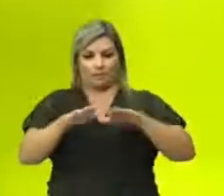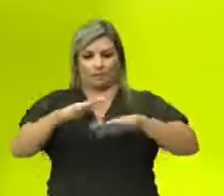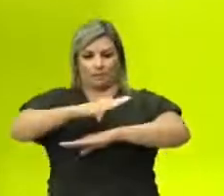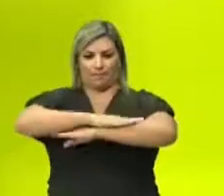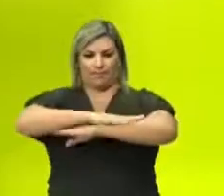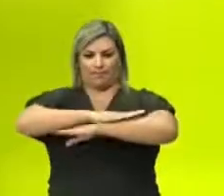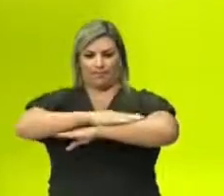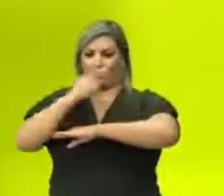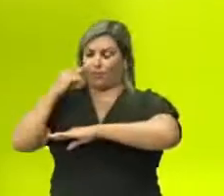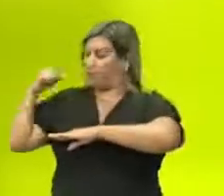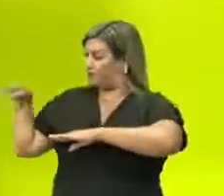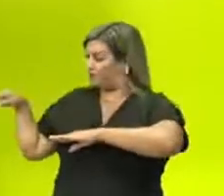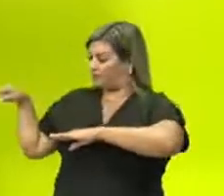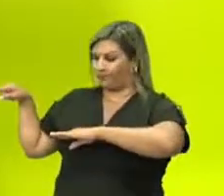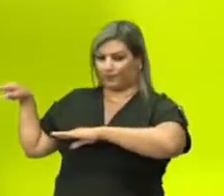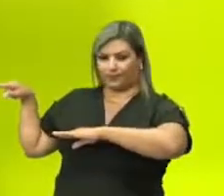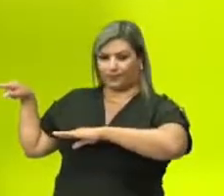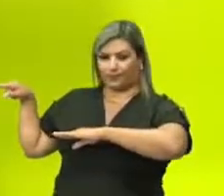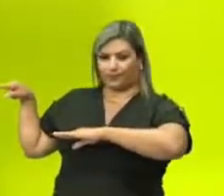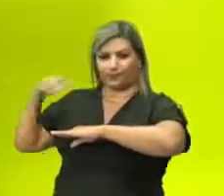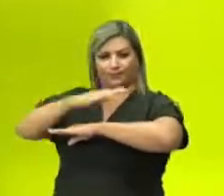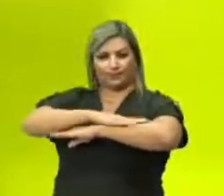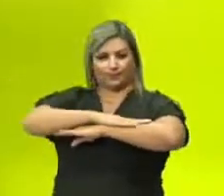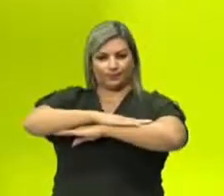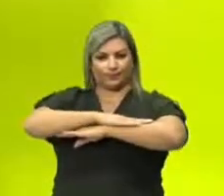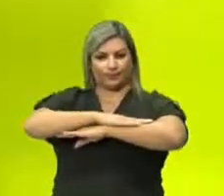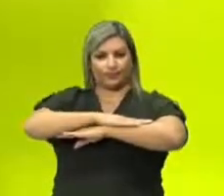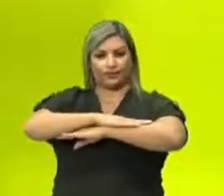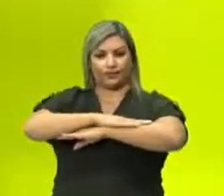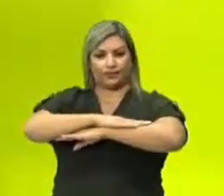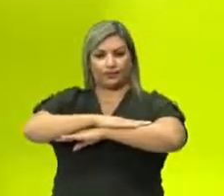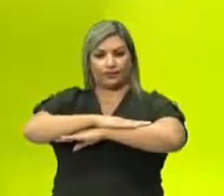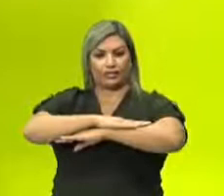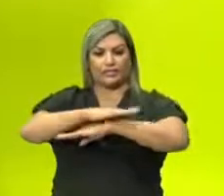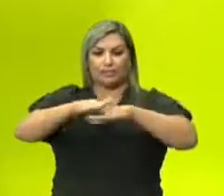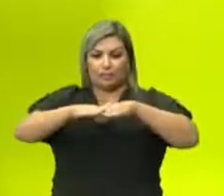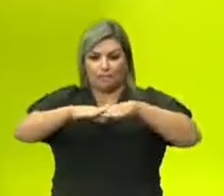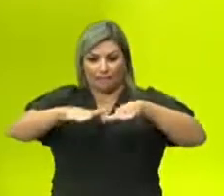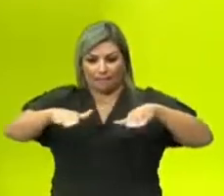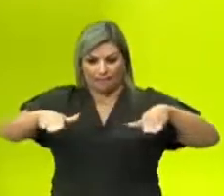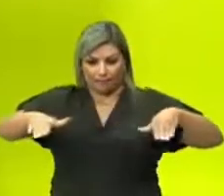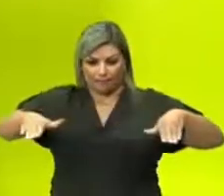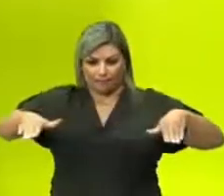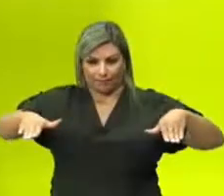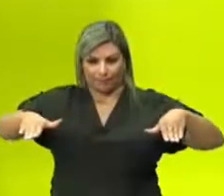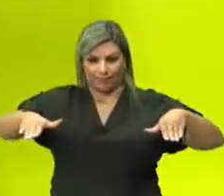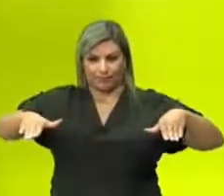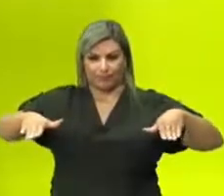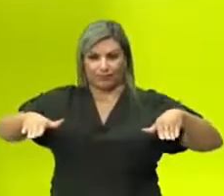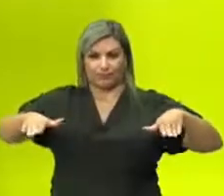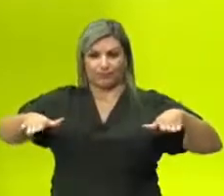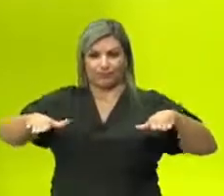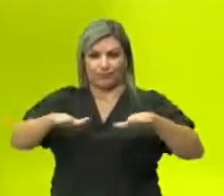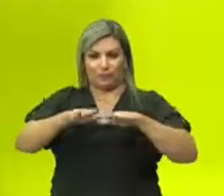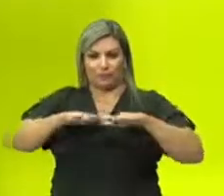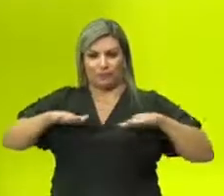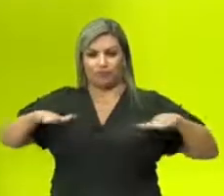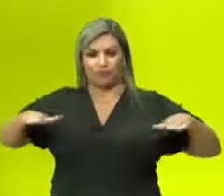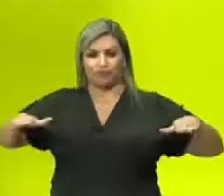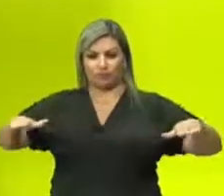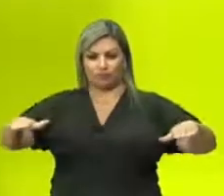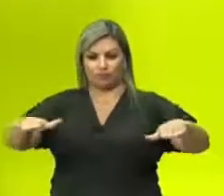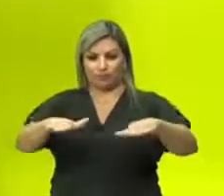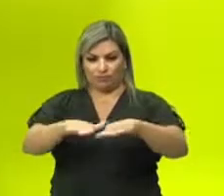Onde eu estou? Onde eu estou? O que estou falando? Olha aqui, ó. Se eu passar um plano aqui, na superfície, na tampa dessa